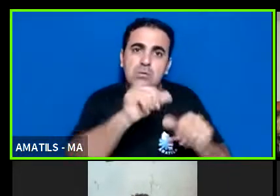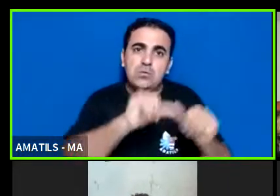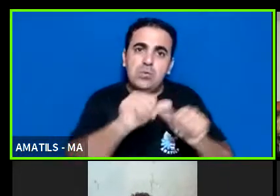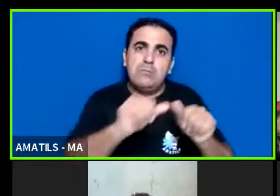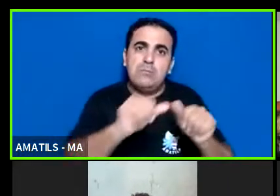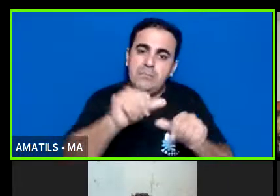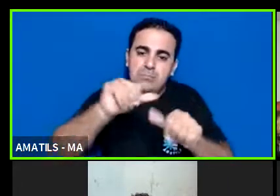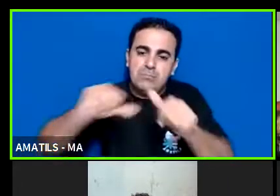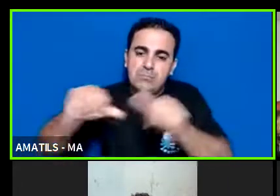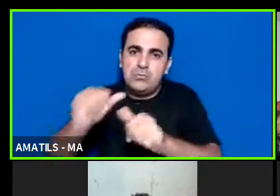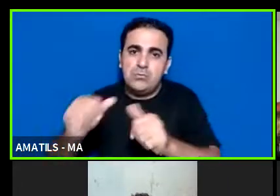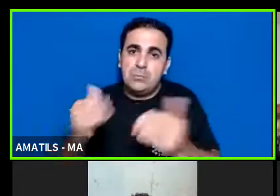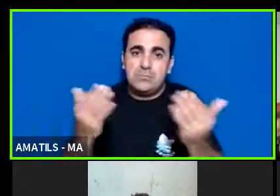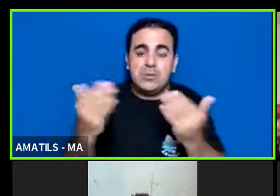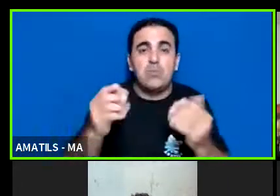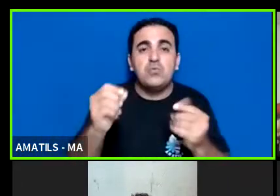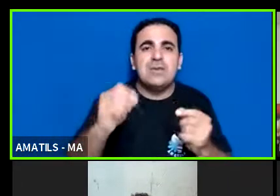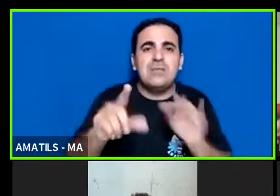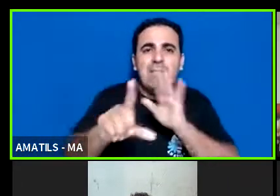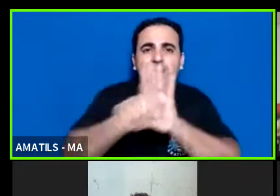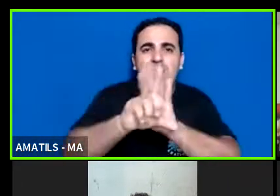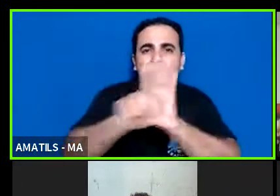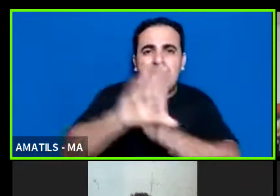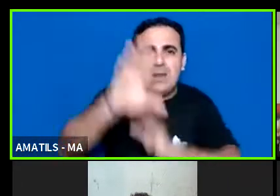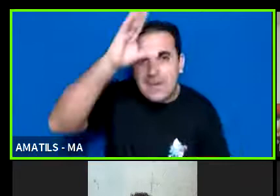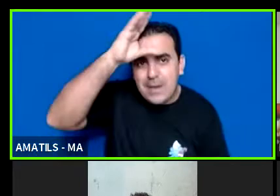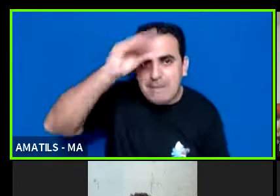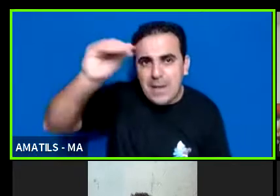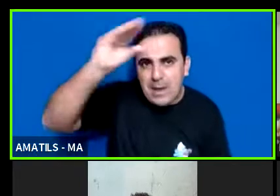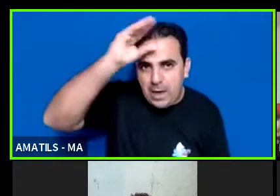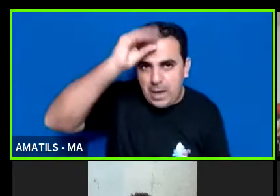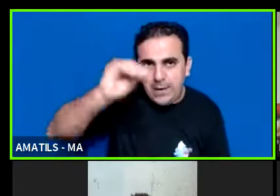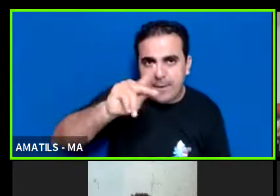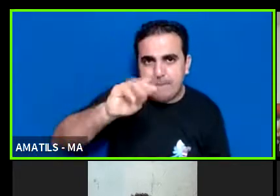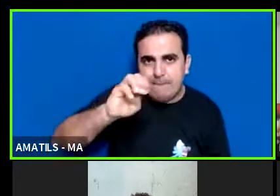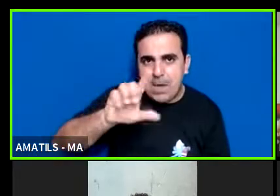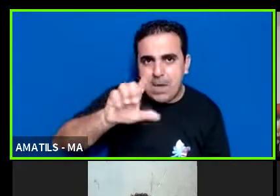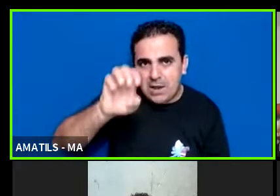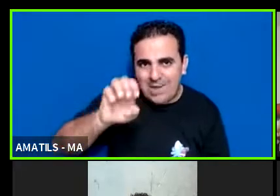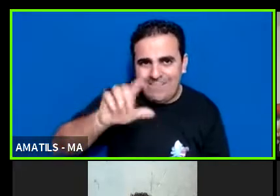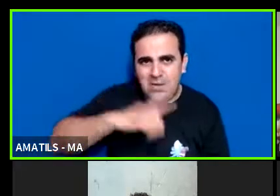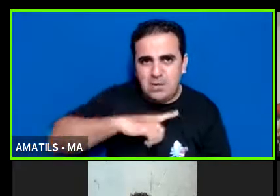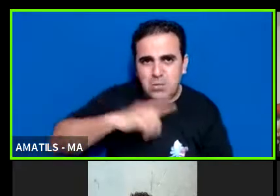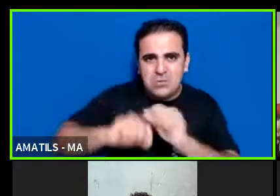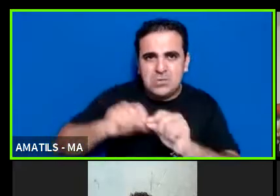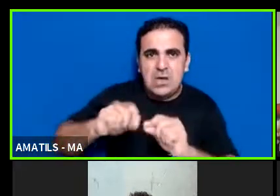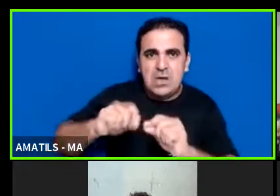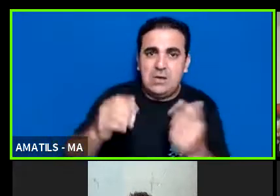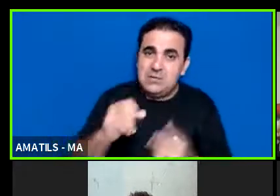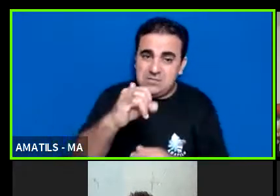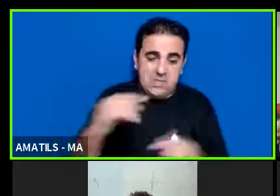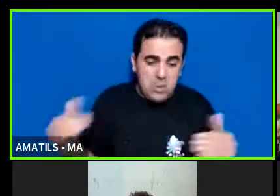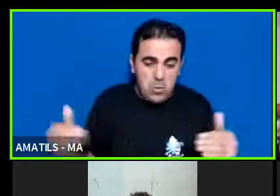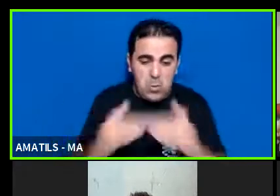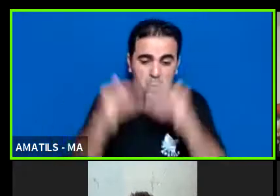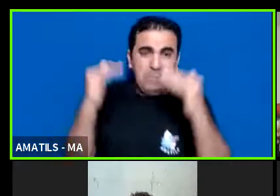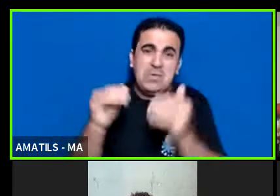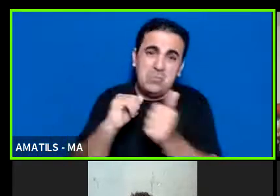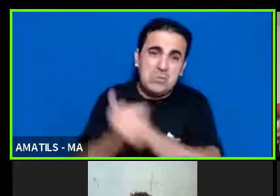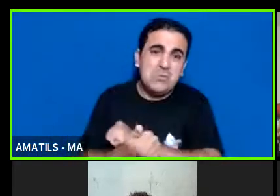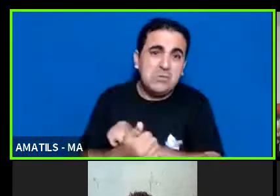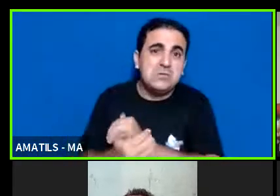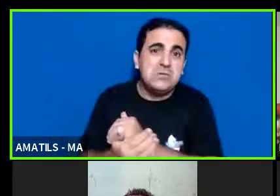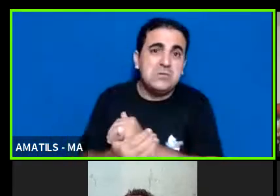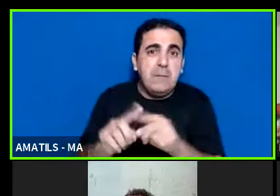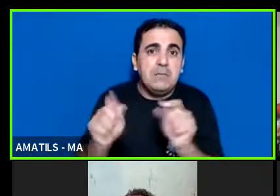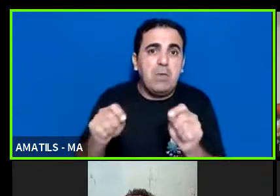exigido na lei Pelé não necessariamente é a mesma coisa que é exigido por uma entidade que não é esportiva mas ela pode também